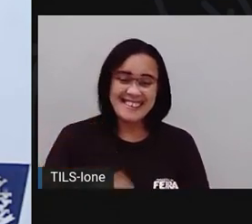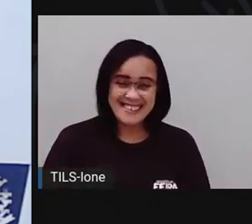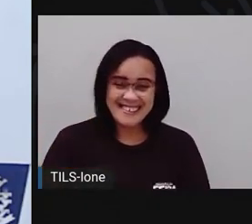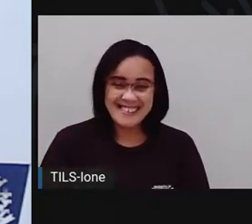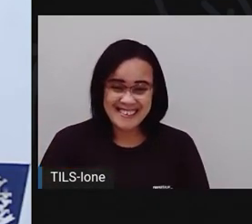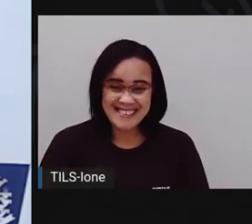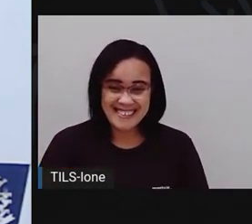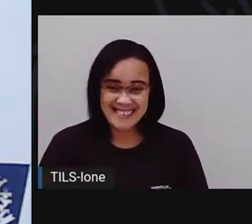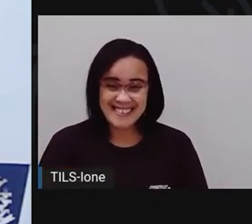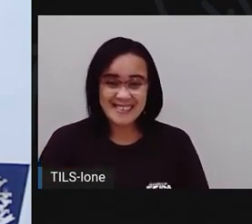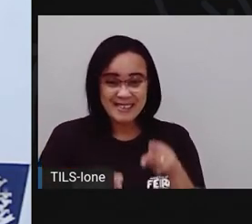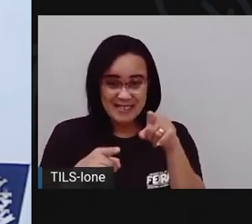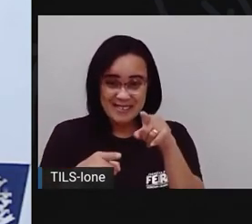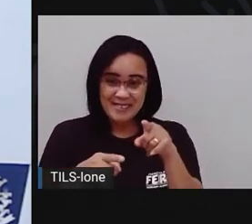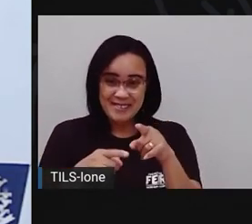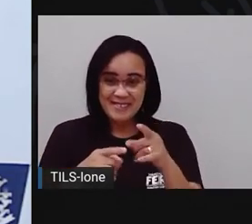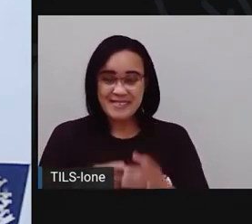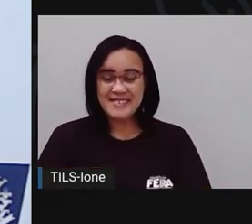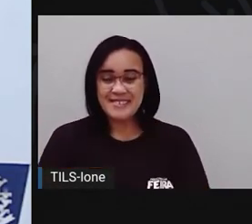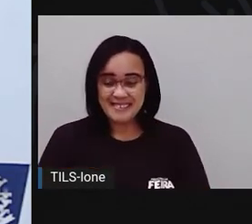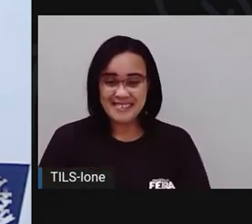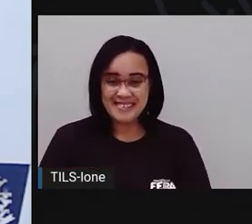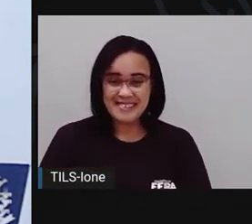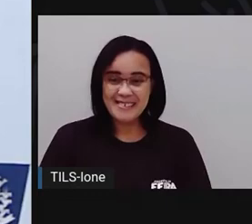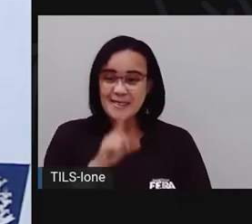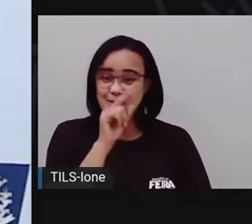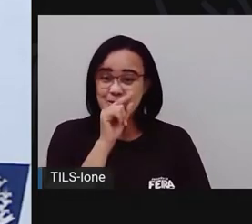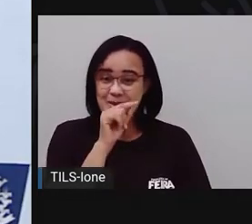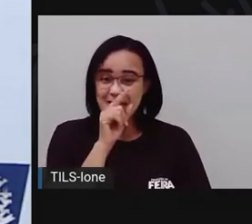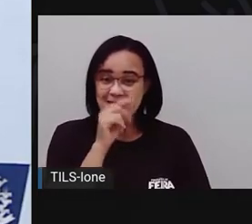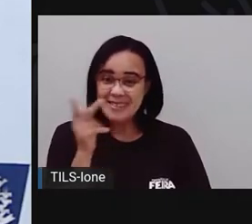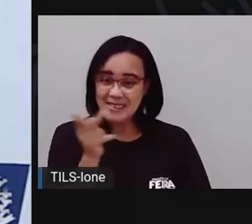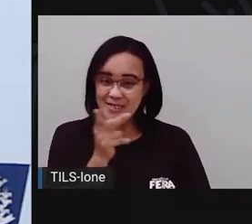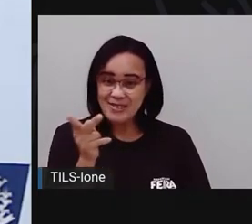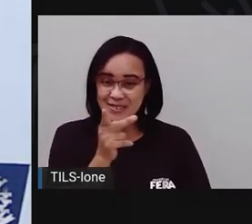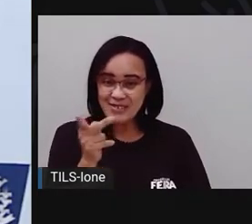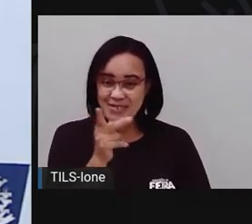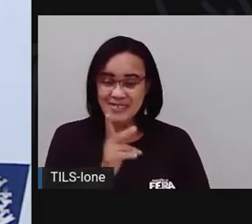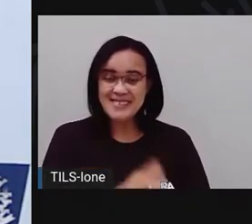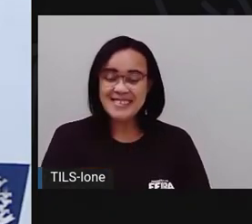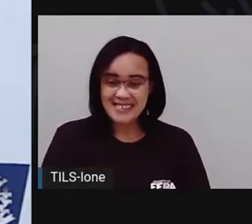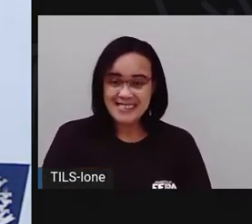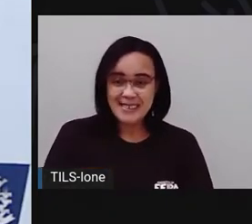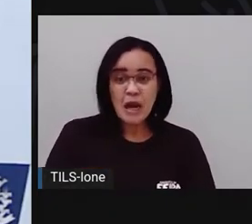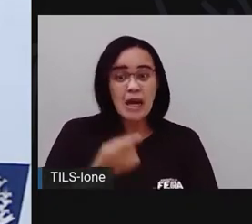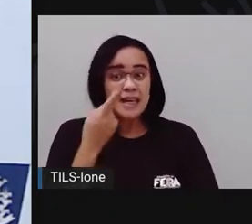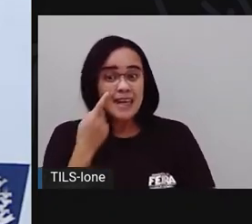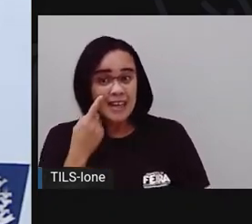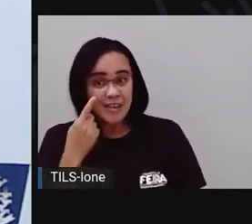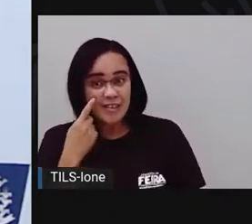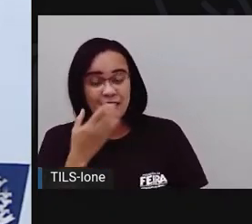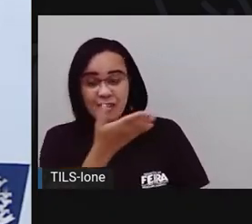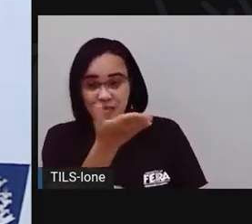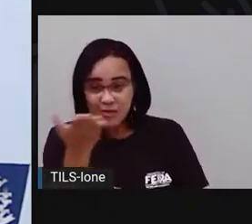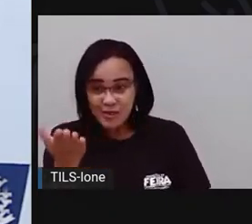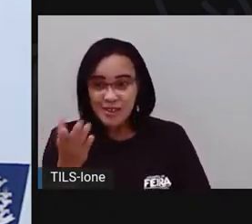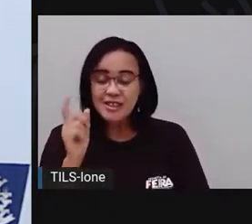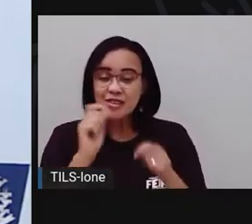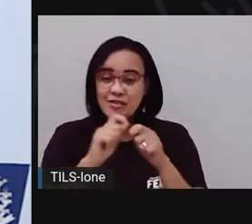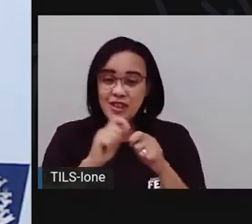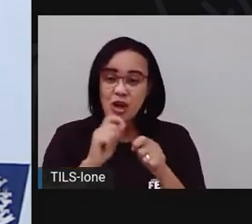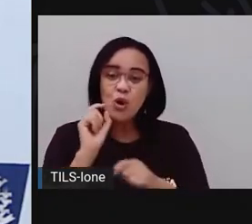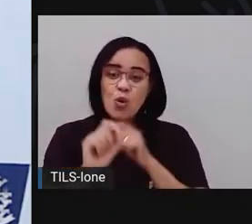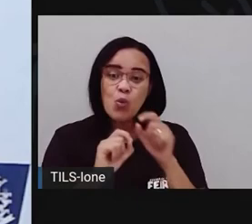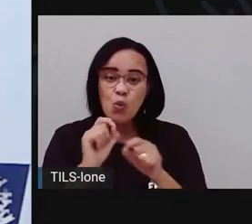Ó o meu bonequinho. E o meu passarinho. Eu quero ver a arte de vocês aí, hein? Eu sei fazer ainda coração.